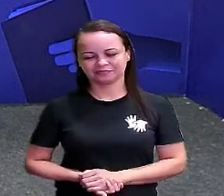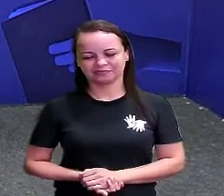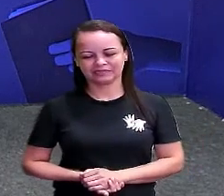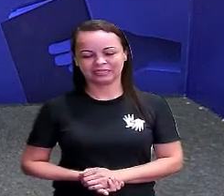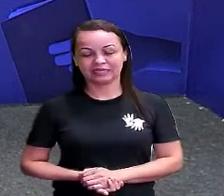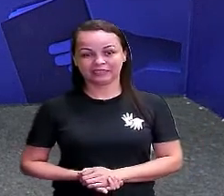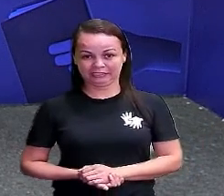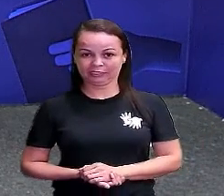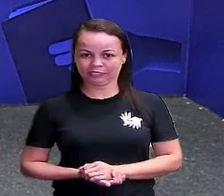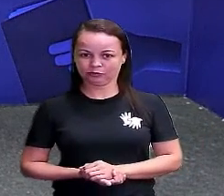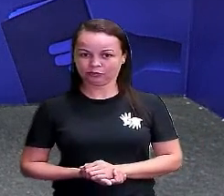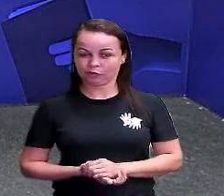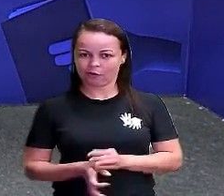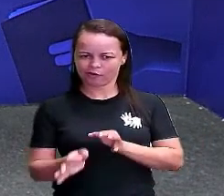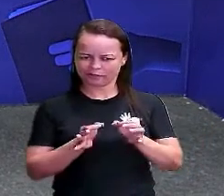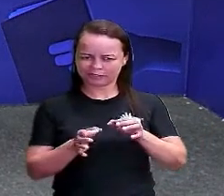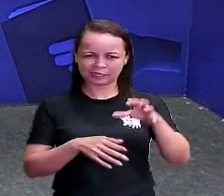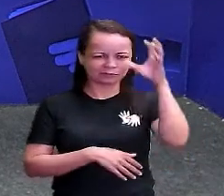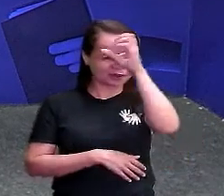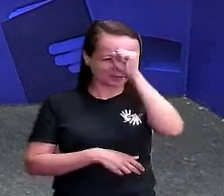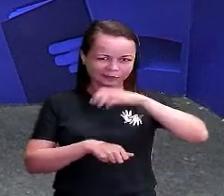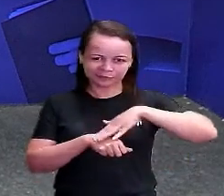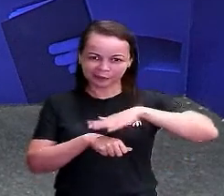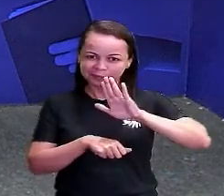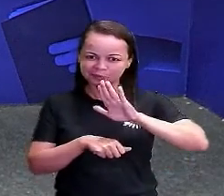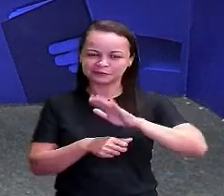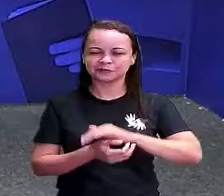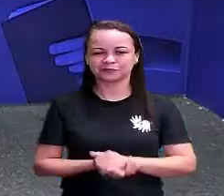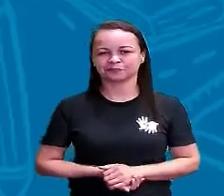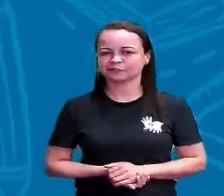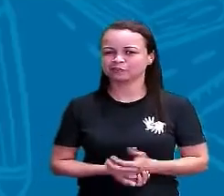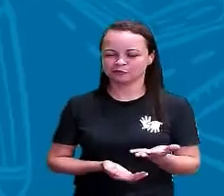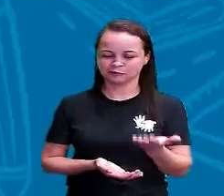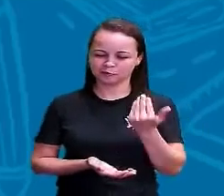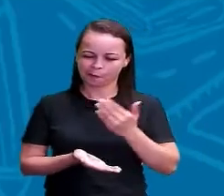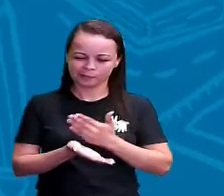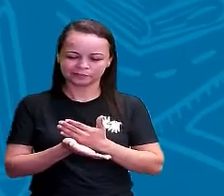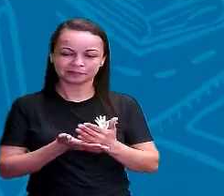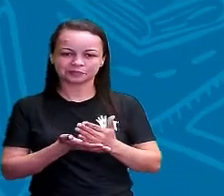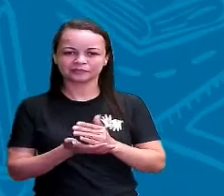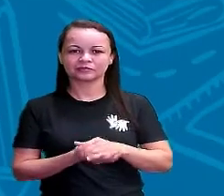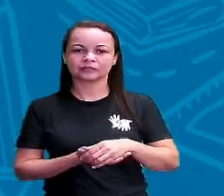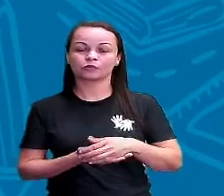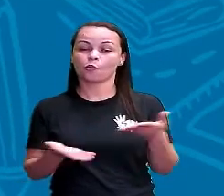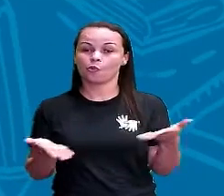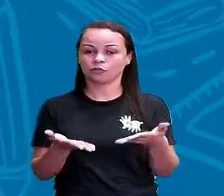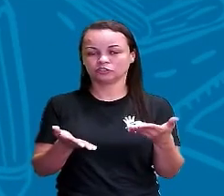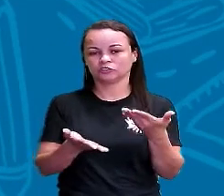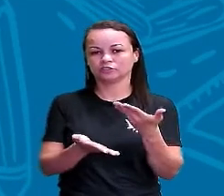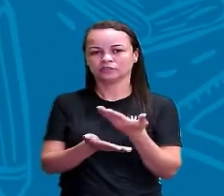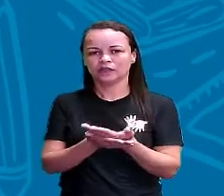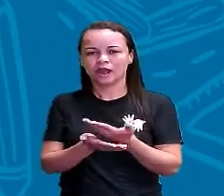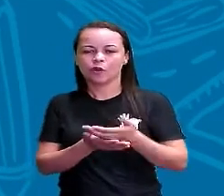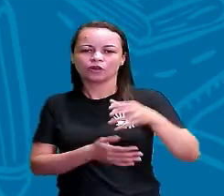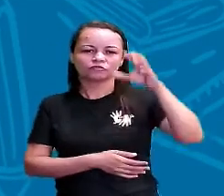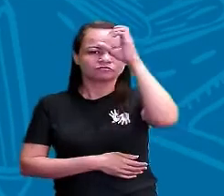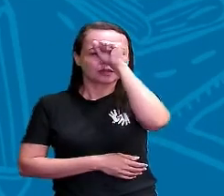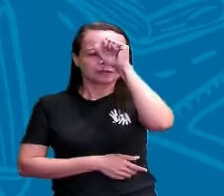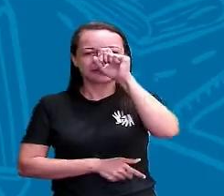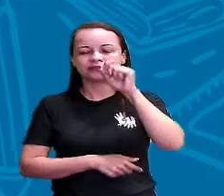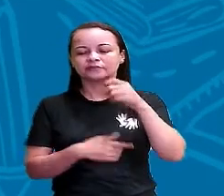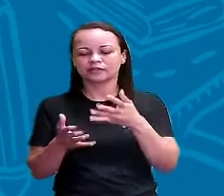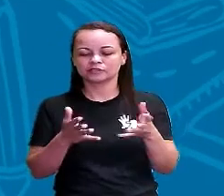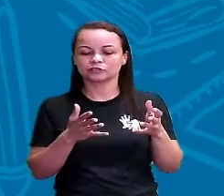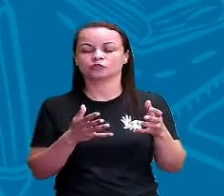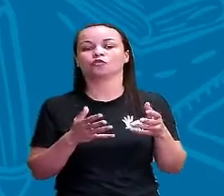aprender muito? Então vamos nessa! Na aula de hoje vamos aprender um pouco sobre a classe